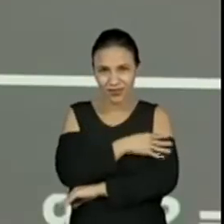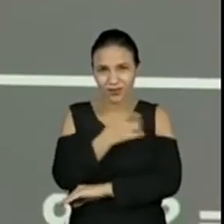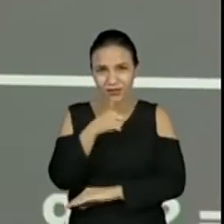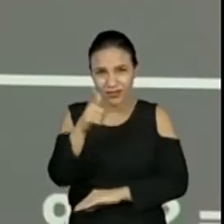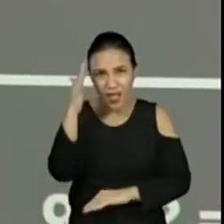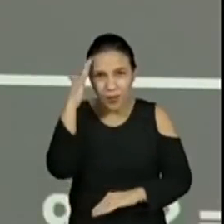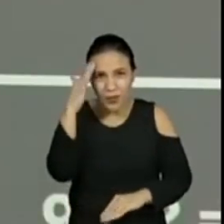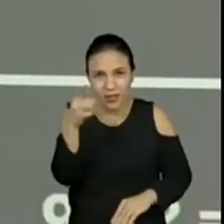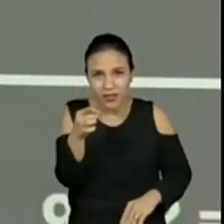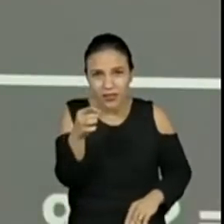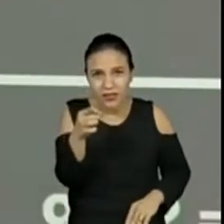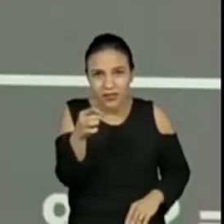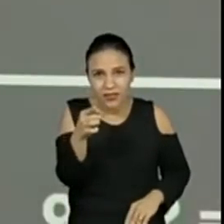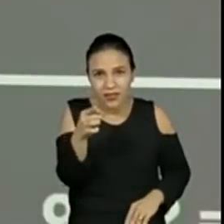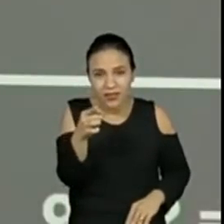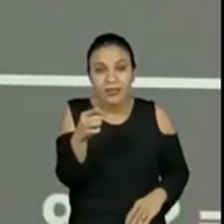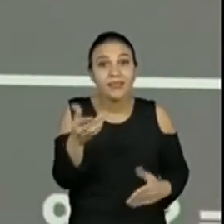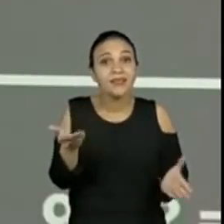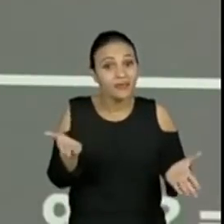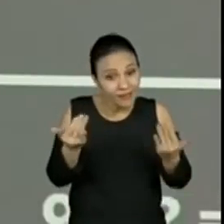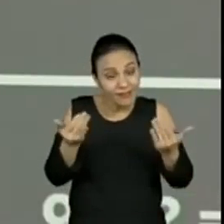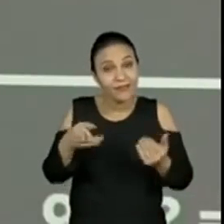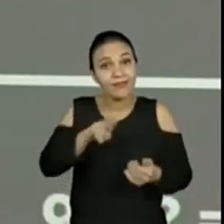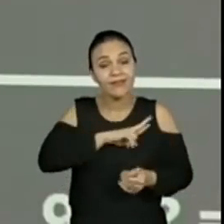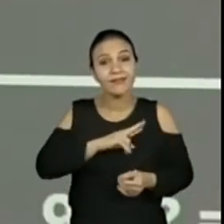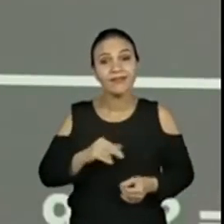sabem essa resposta? E aí?